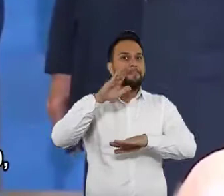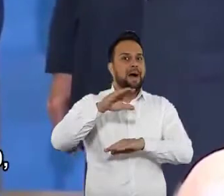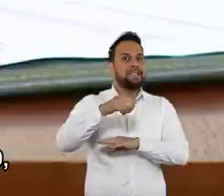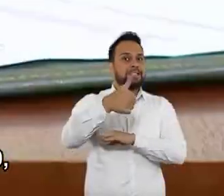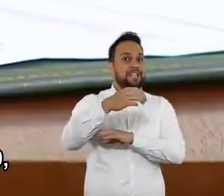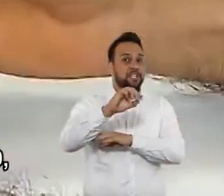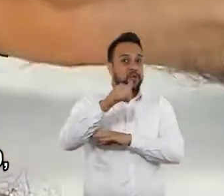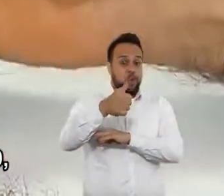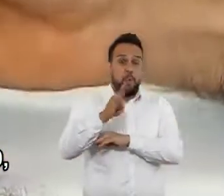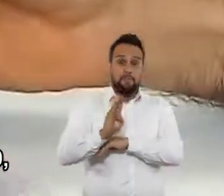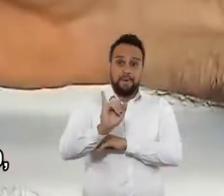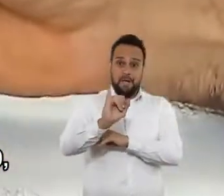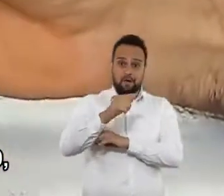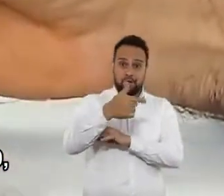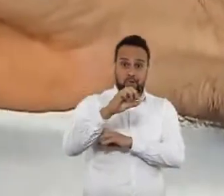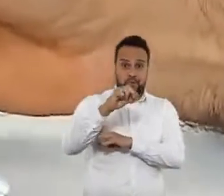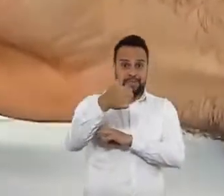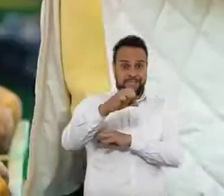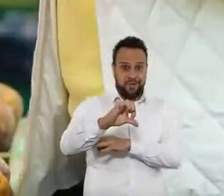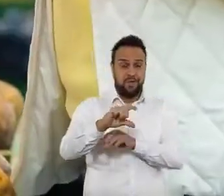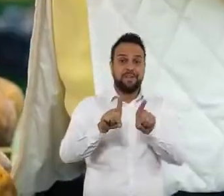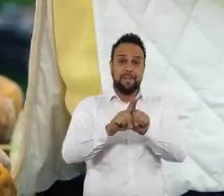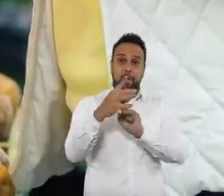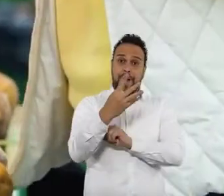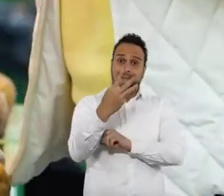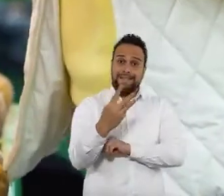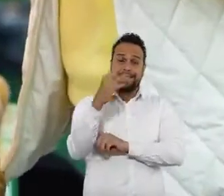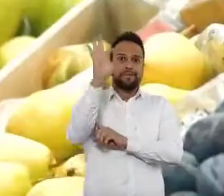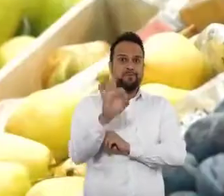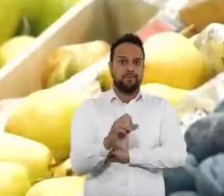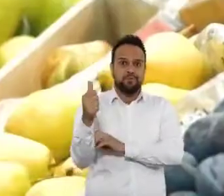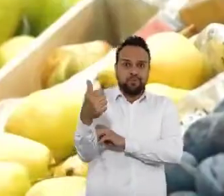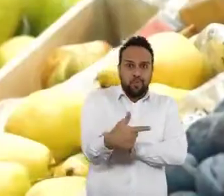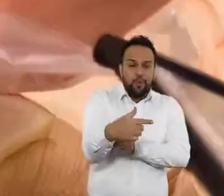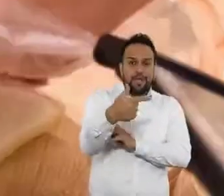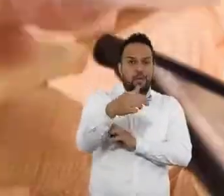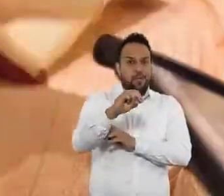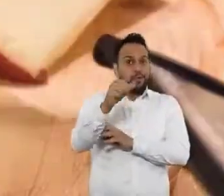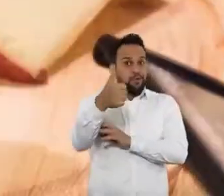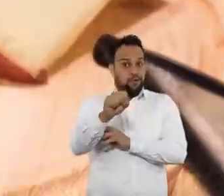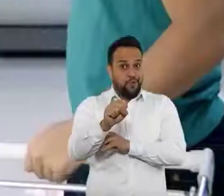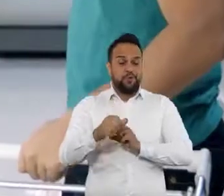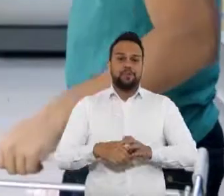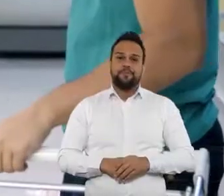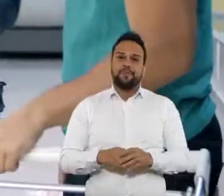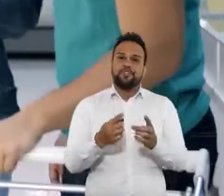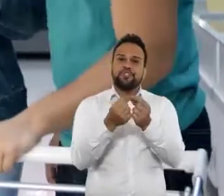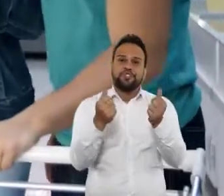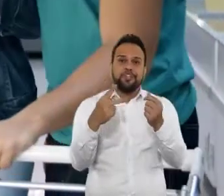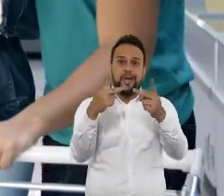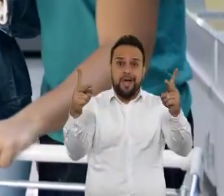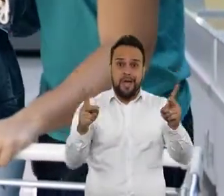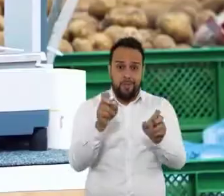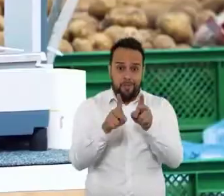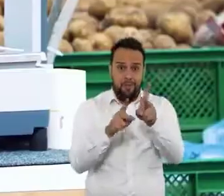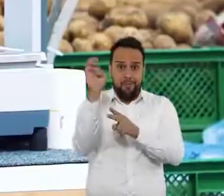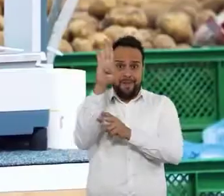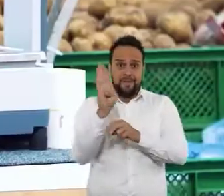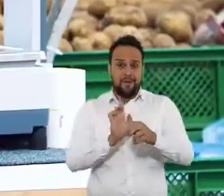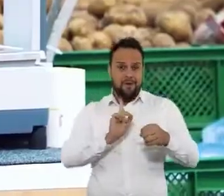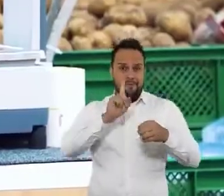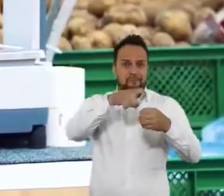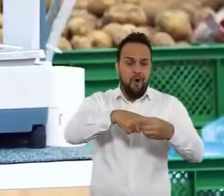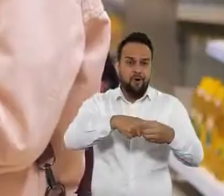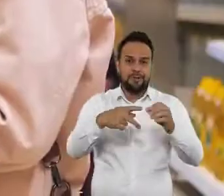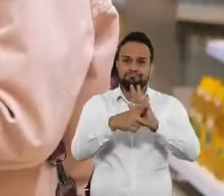101 bilhões em 2019, 43% a mais que em 2018. Dinheiro do brasileiro que vai